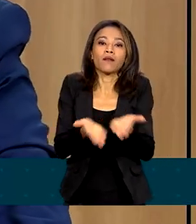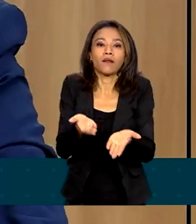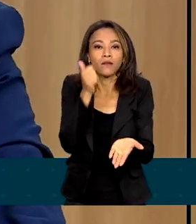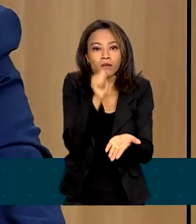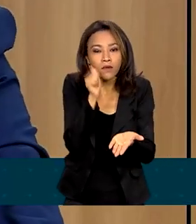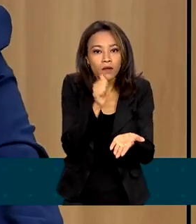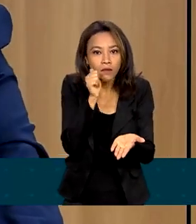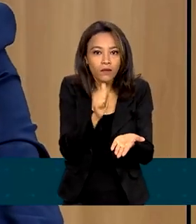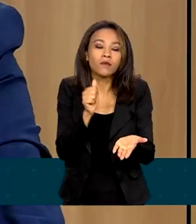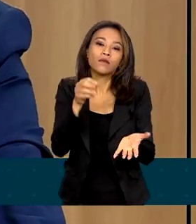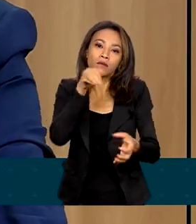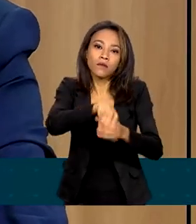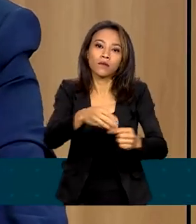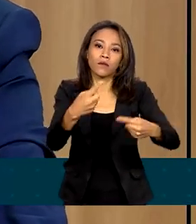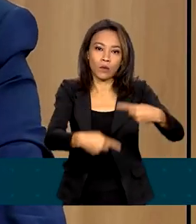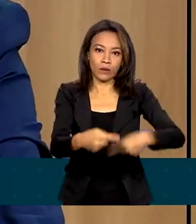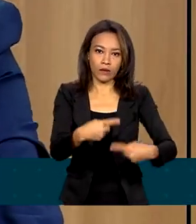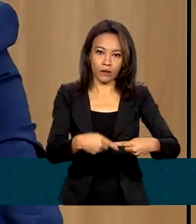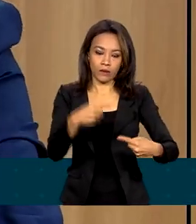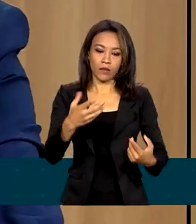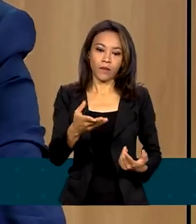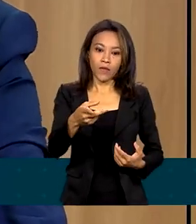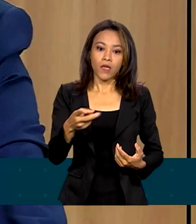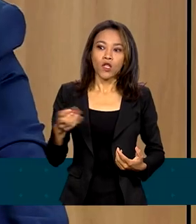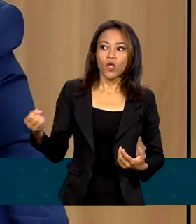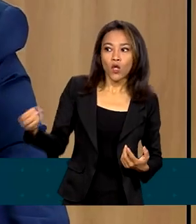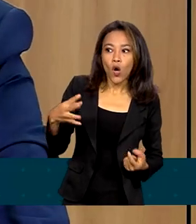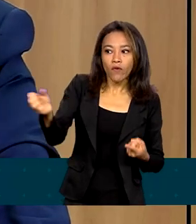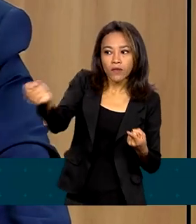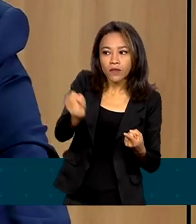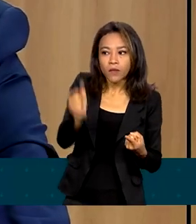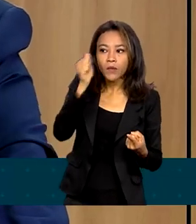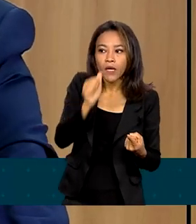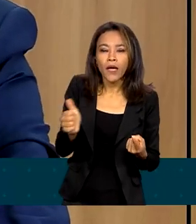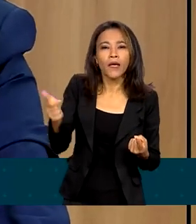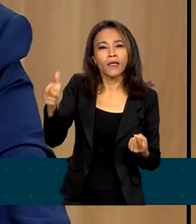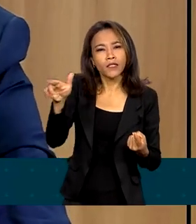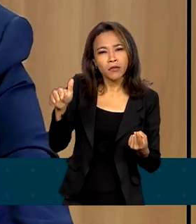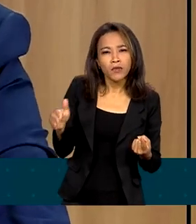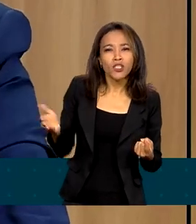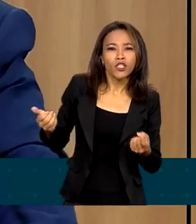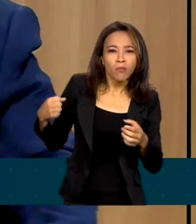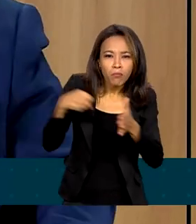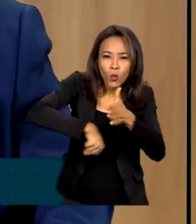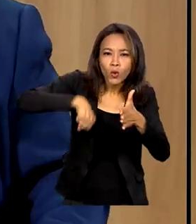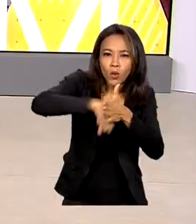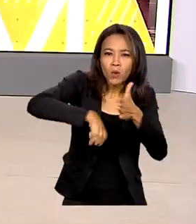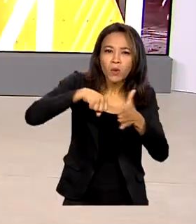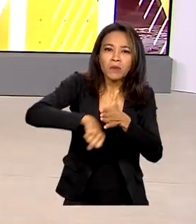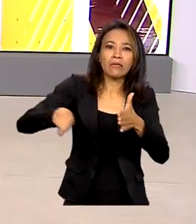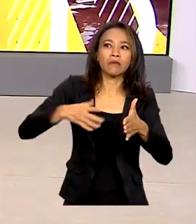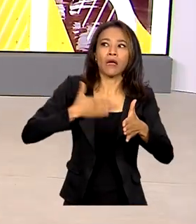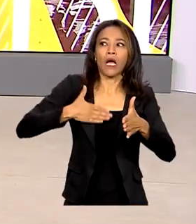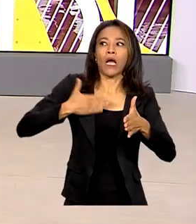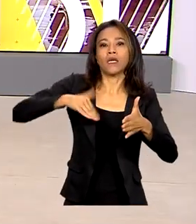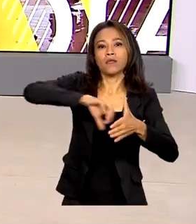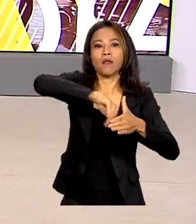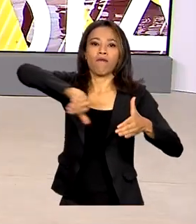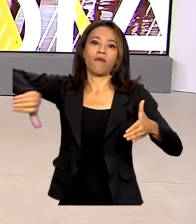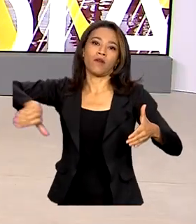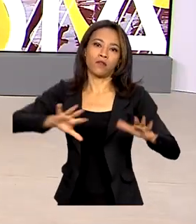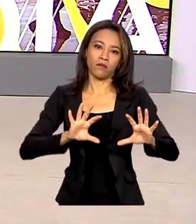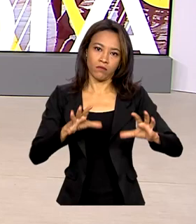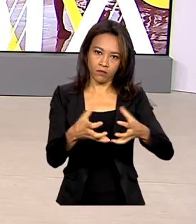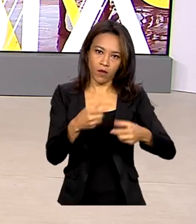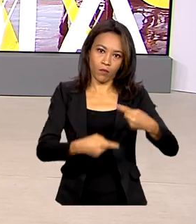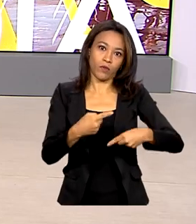com que novas militantes políticas, meninas, jovens, se afastem da política. Pelas